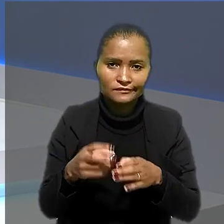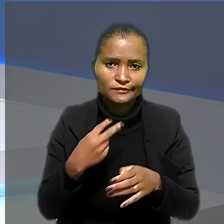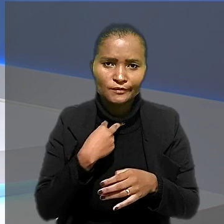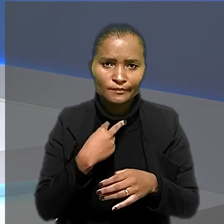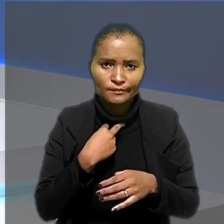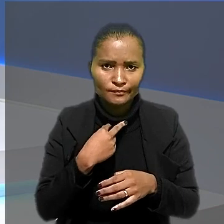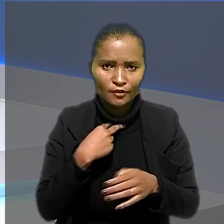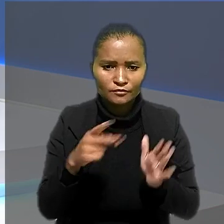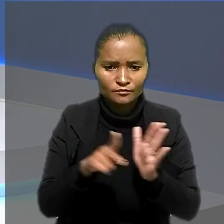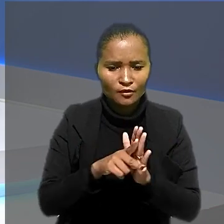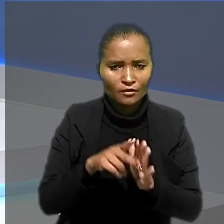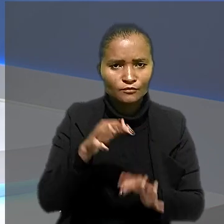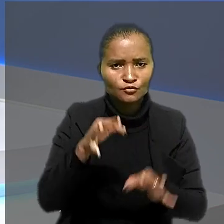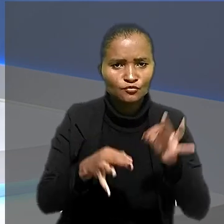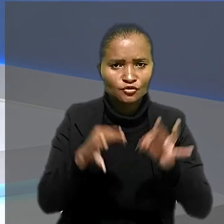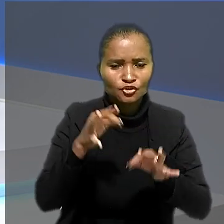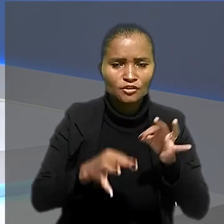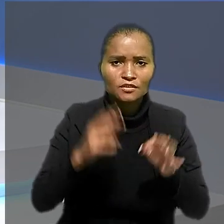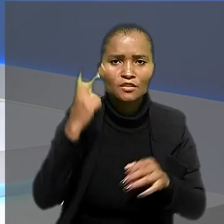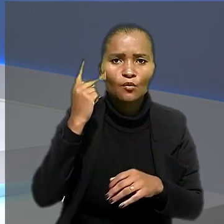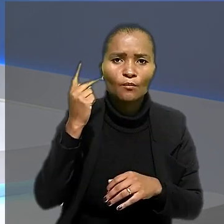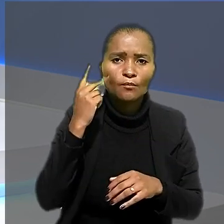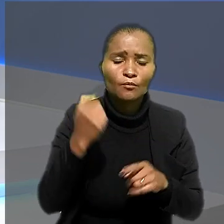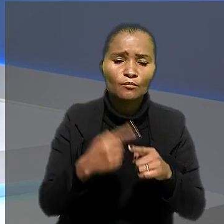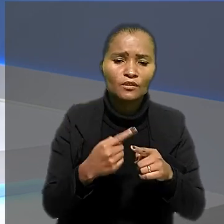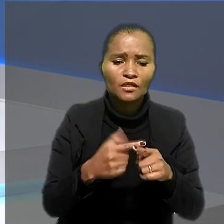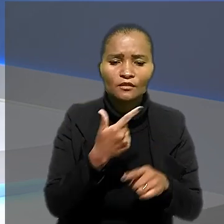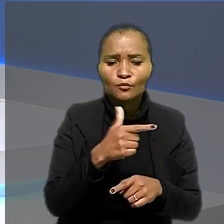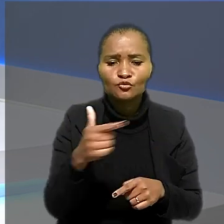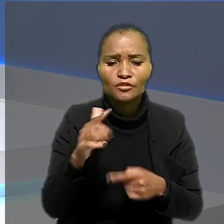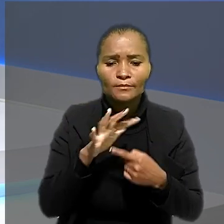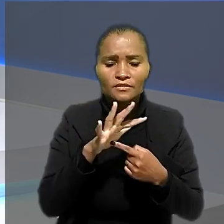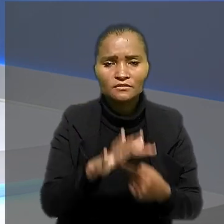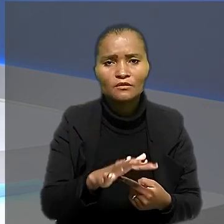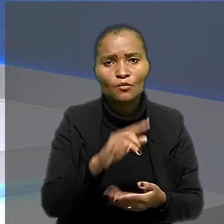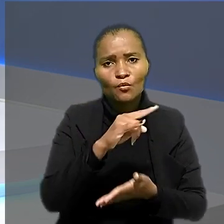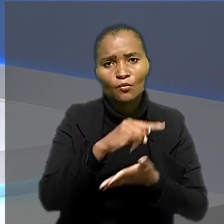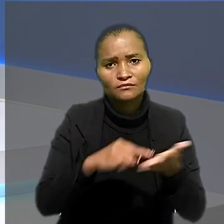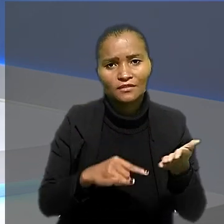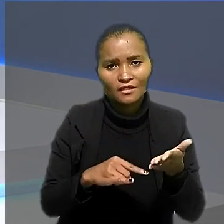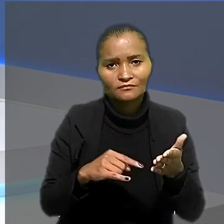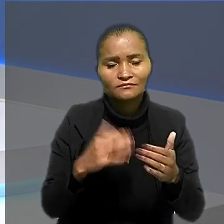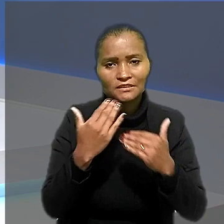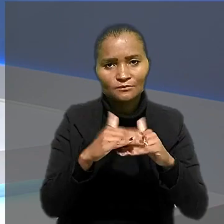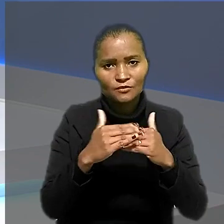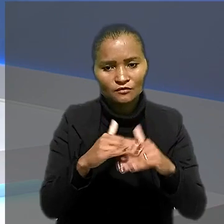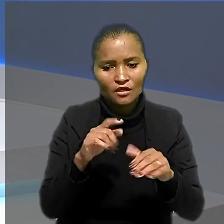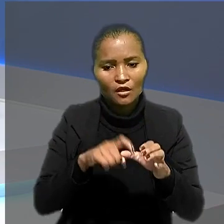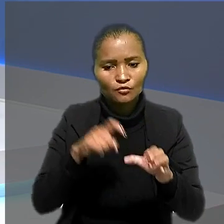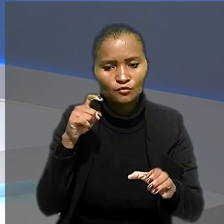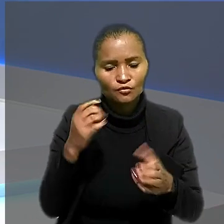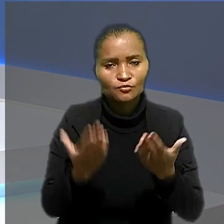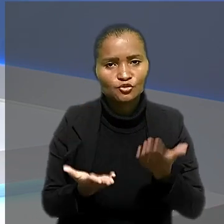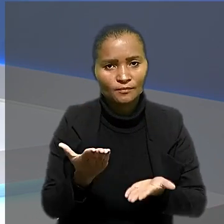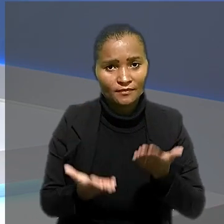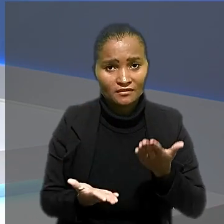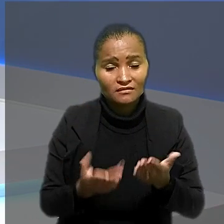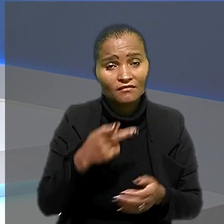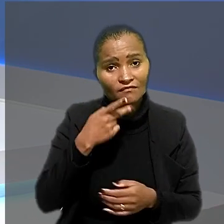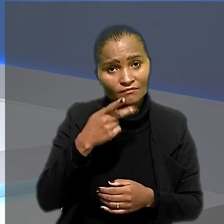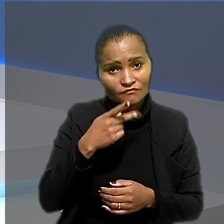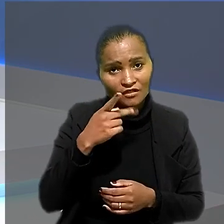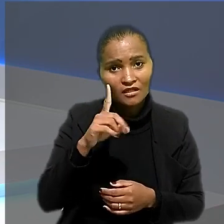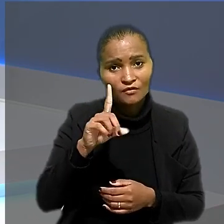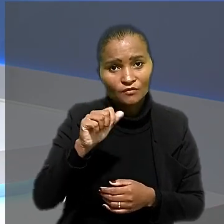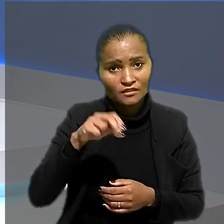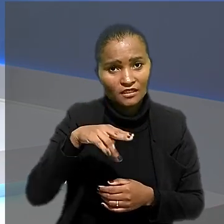caso não deve ser submetido à justiça comum porque não houve apresentação de contrato de transportador autônomo de carga. Vamos falar com o